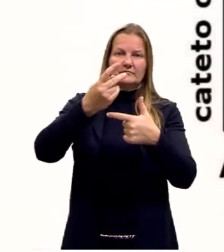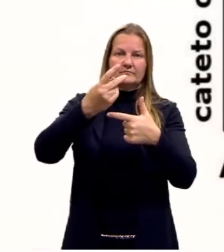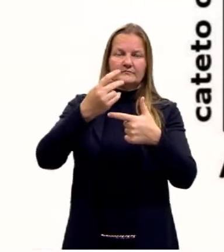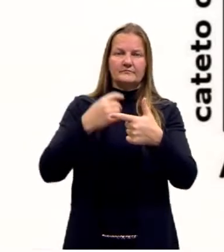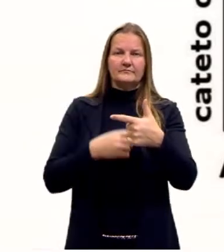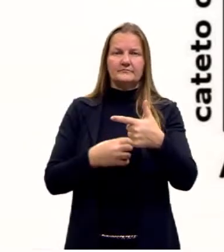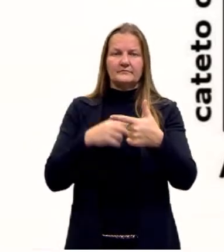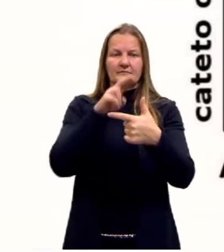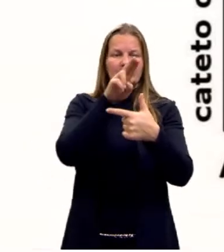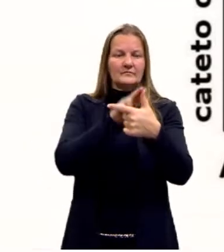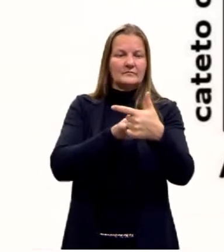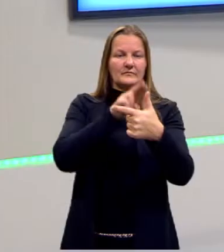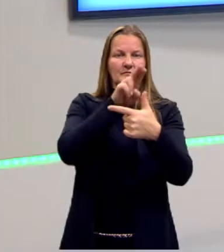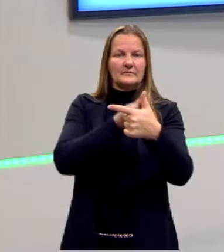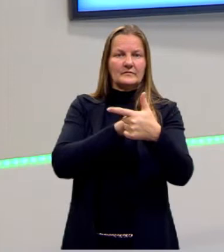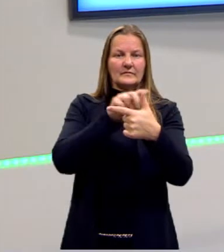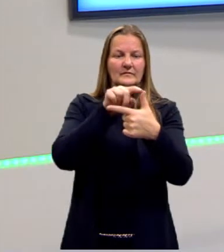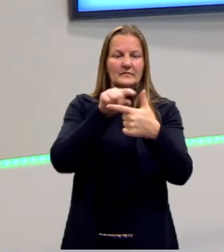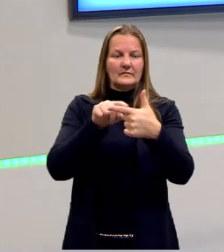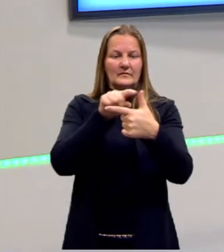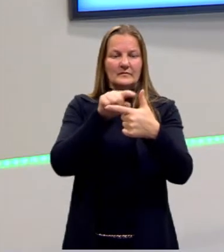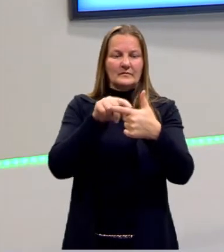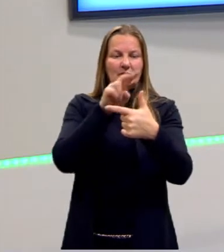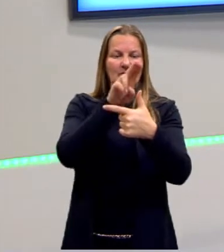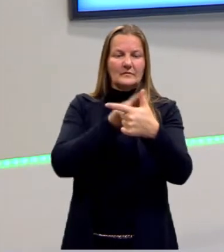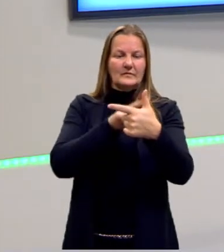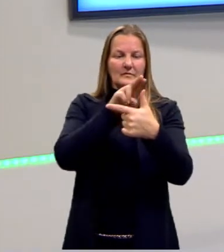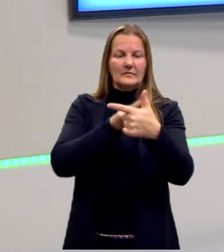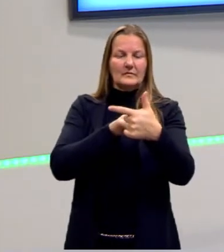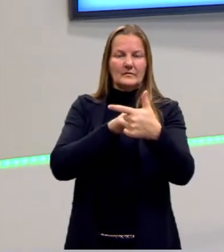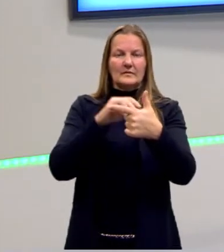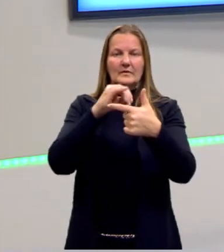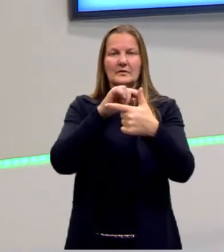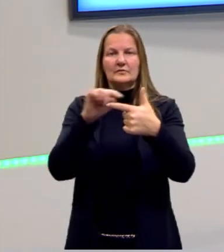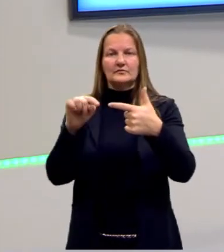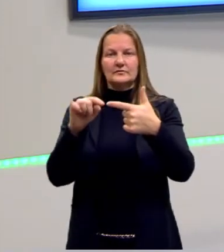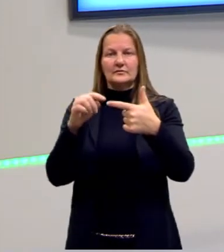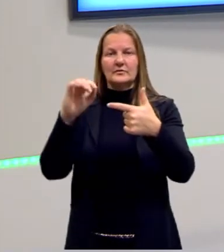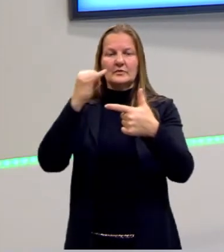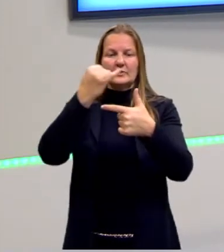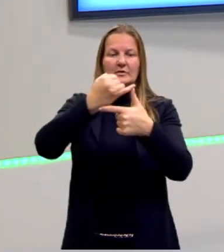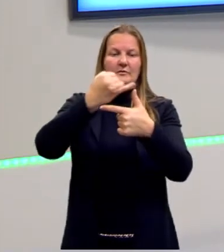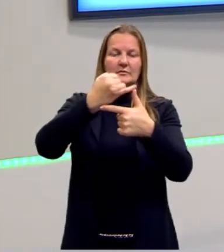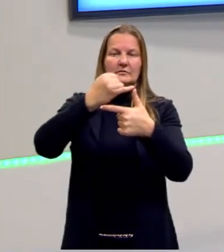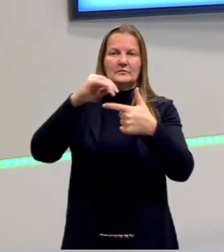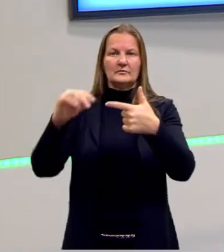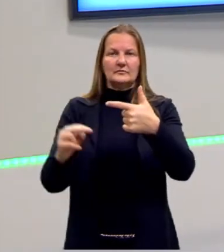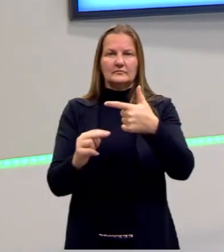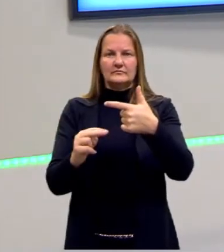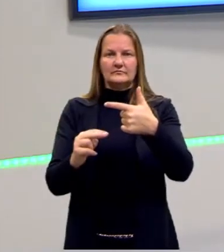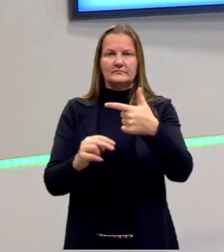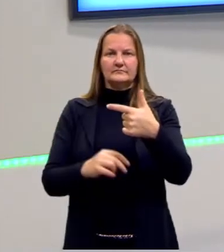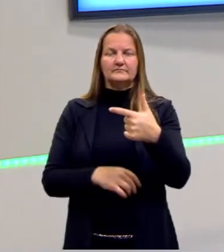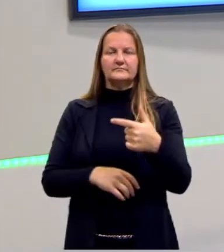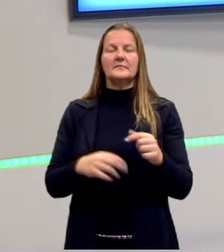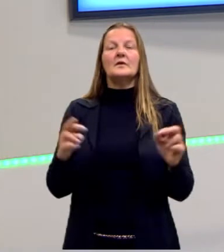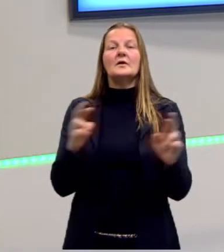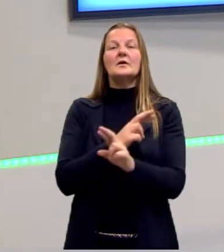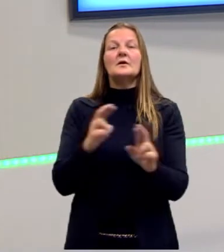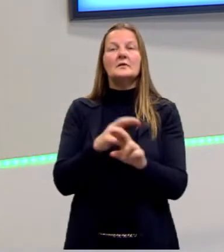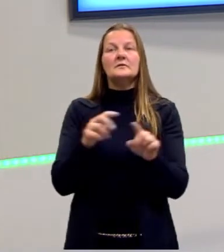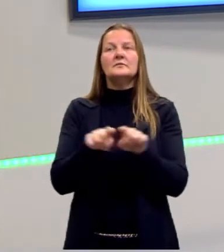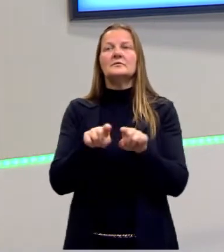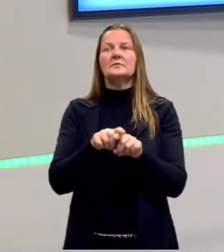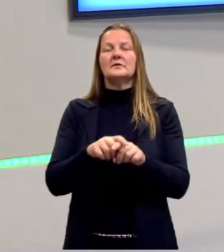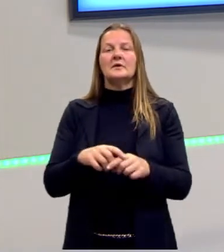seno do ângulo é cateto oposto dividido por hipotenusa. Próxima relação que nós temos